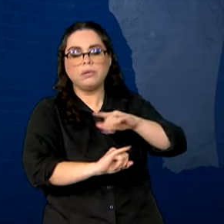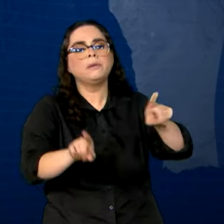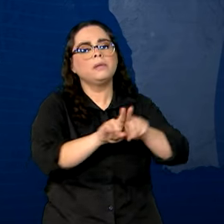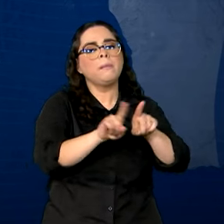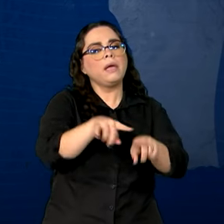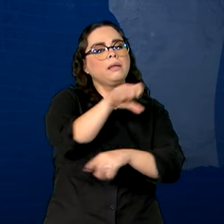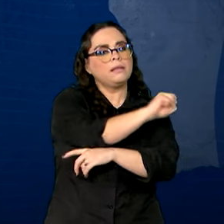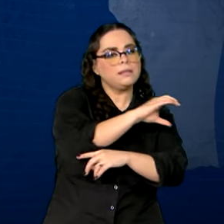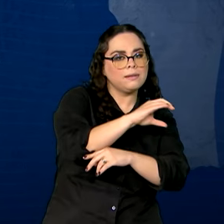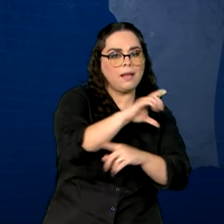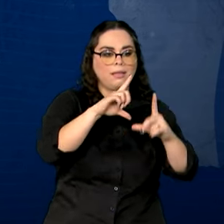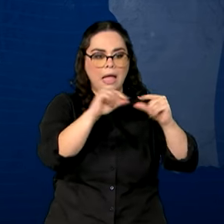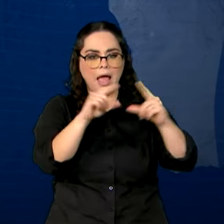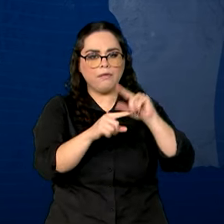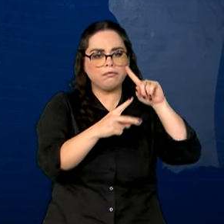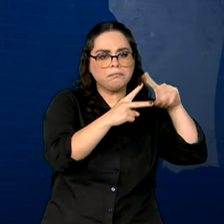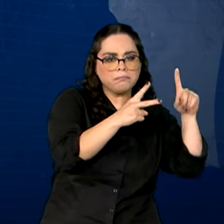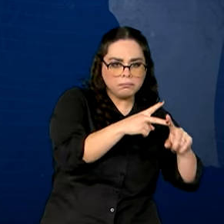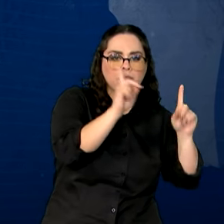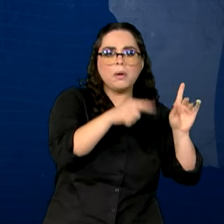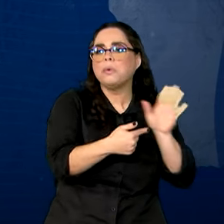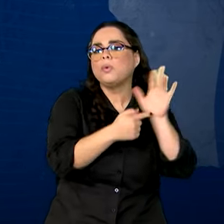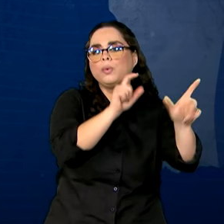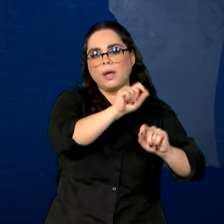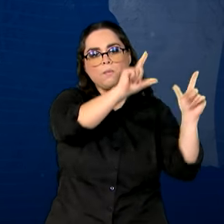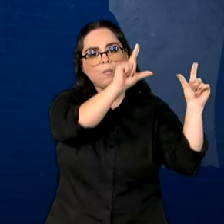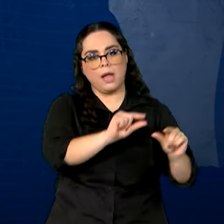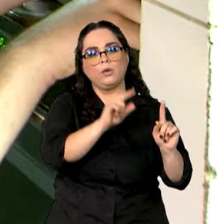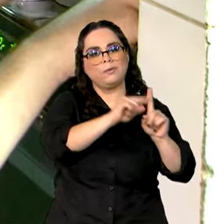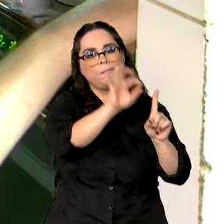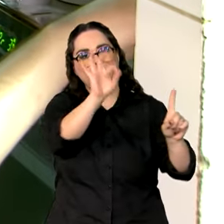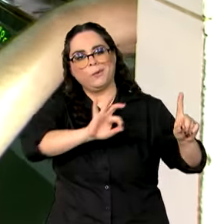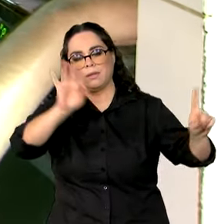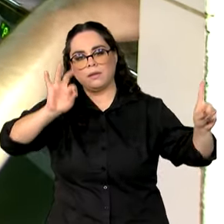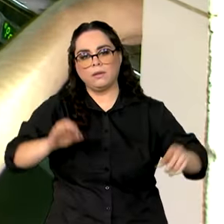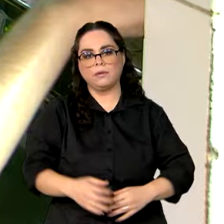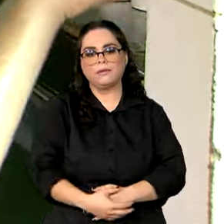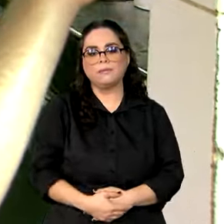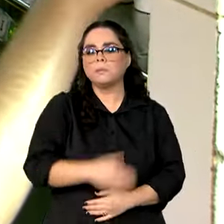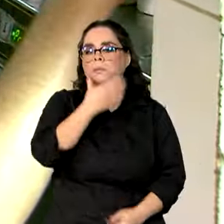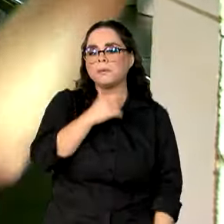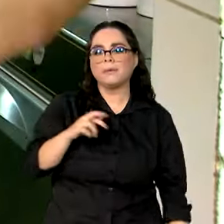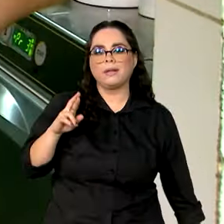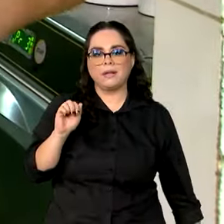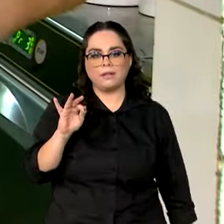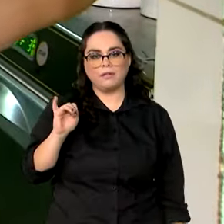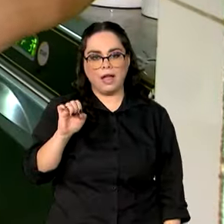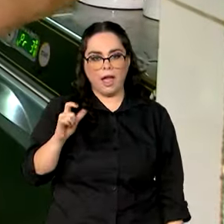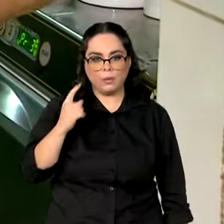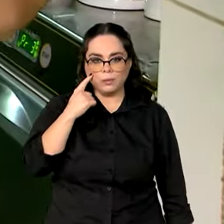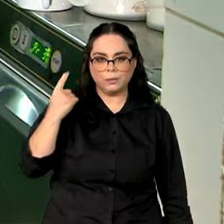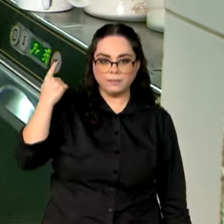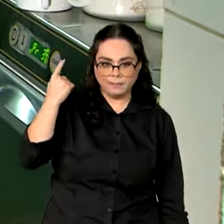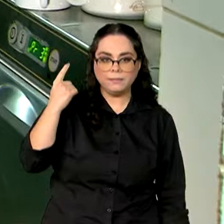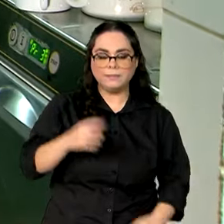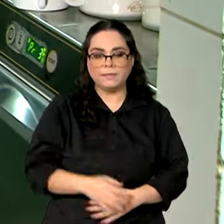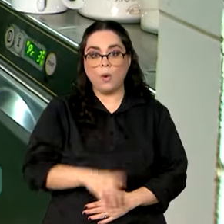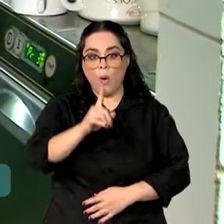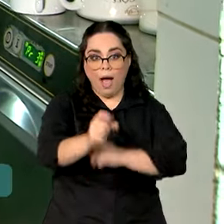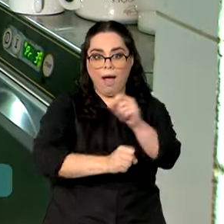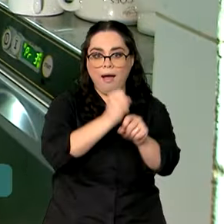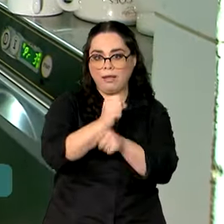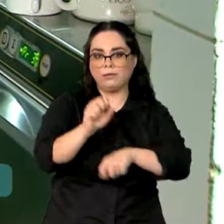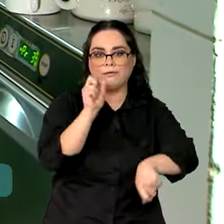e o Distrito Federal apresentaram os menores índices. Rafael estava desempregado há mais de um ano e